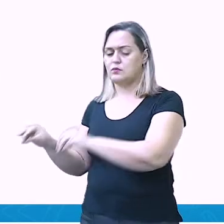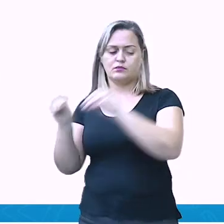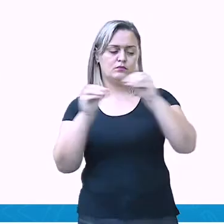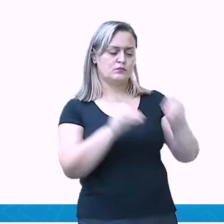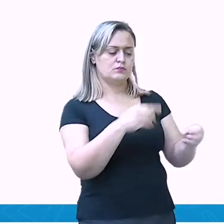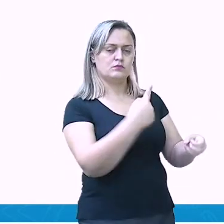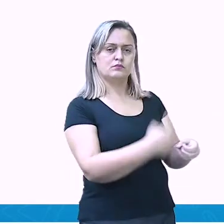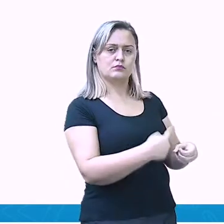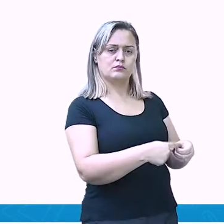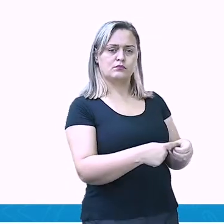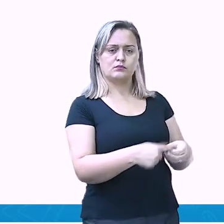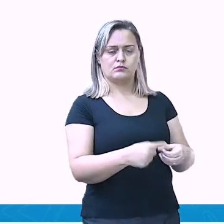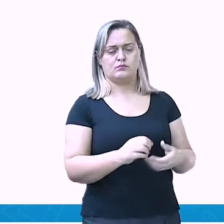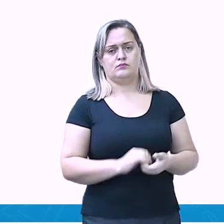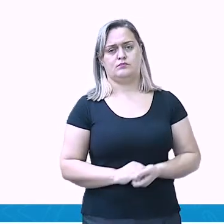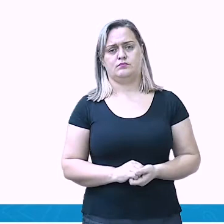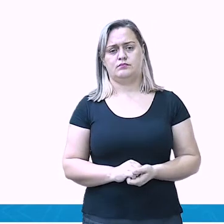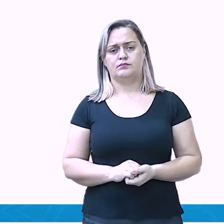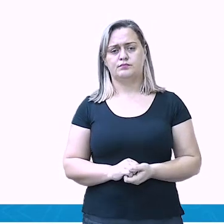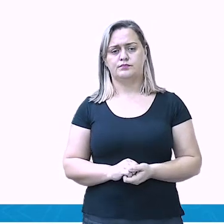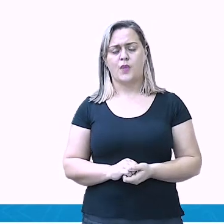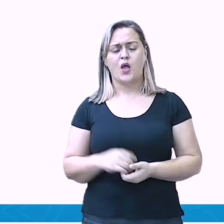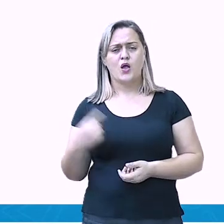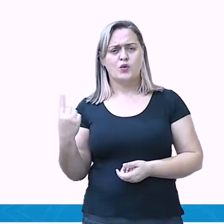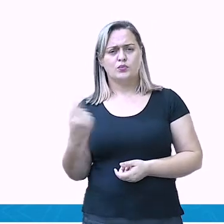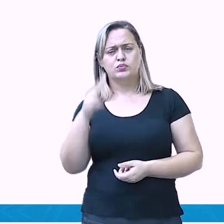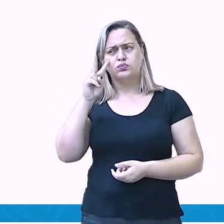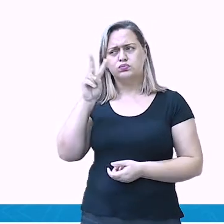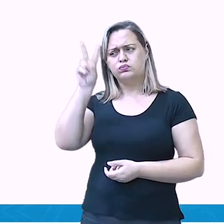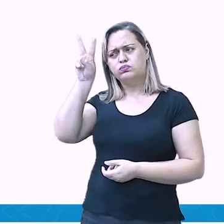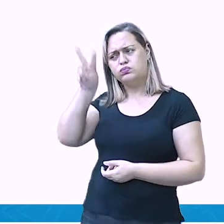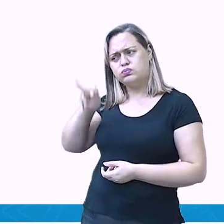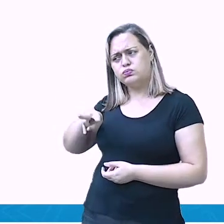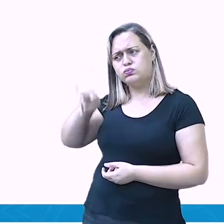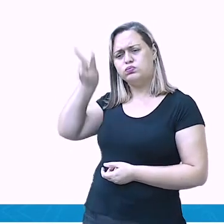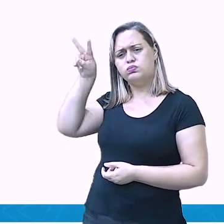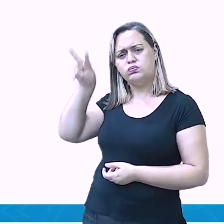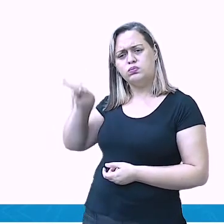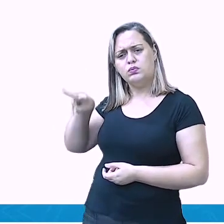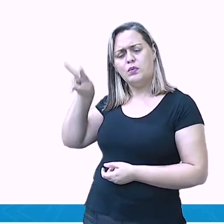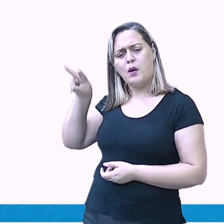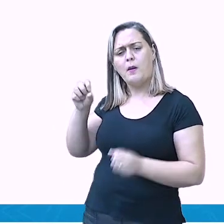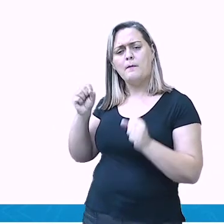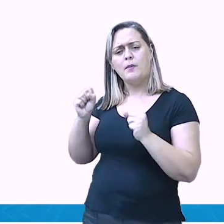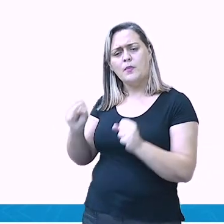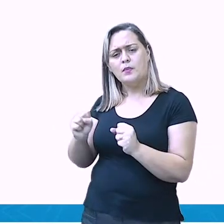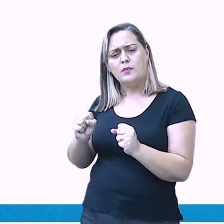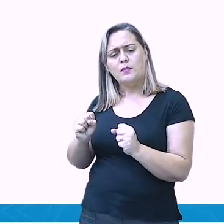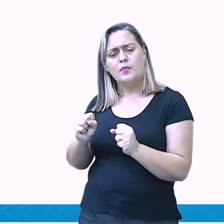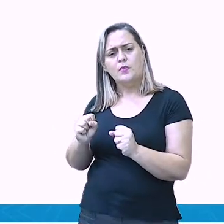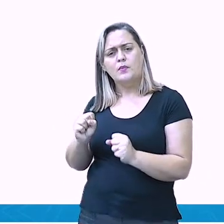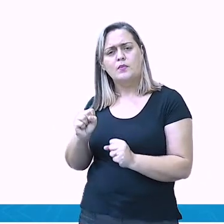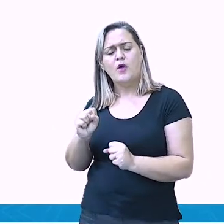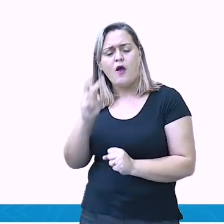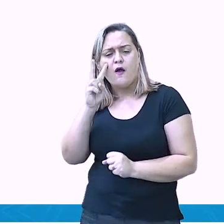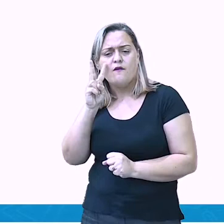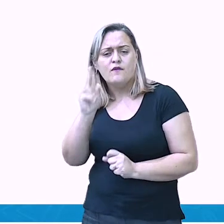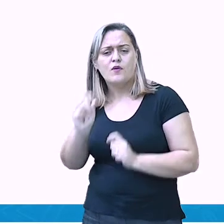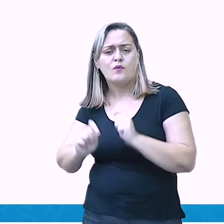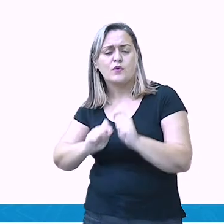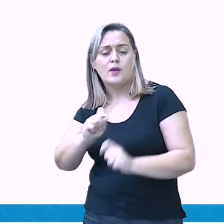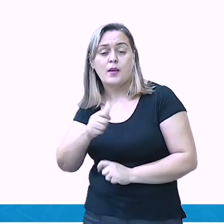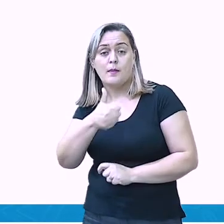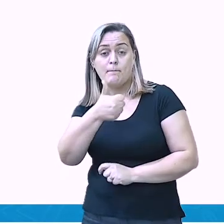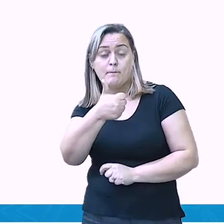Então, analisando os gráficos, é possível perceber que em 1940, a maior parte da